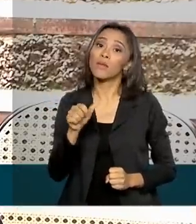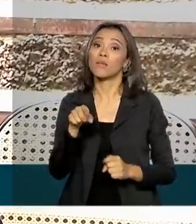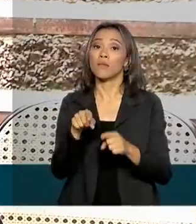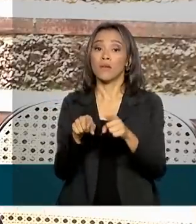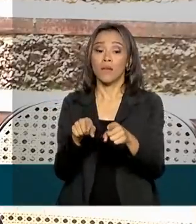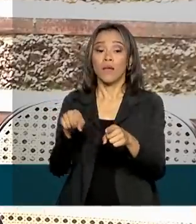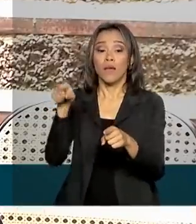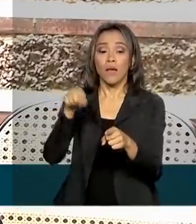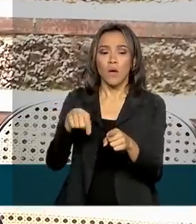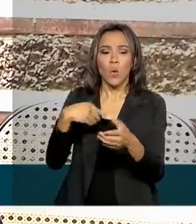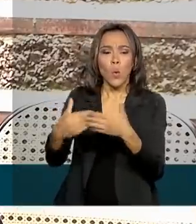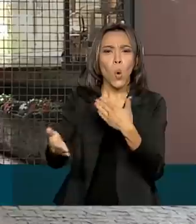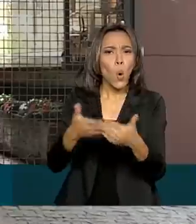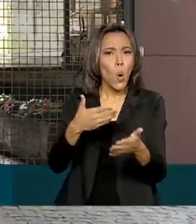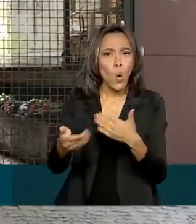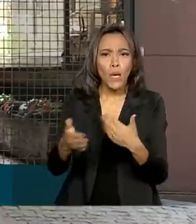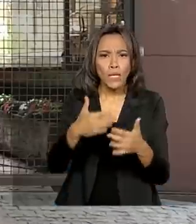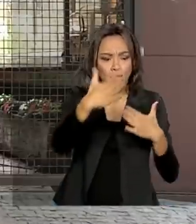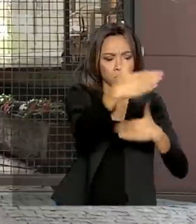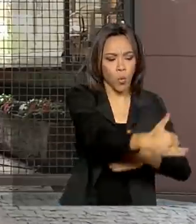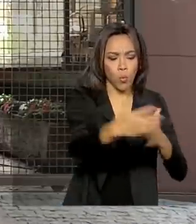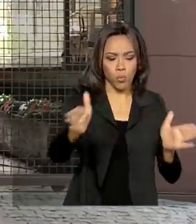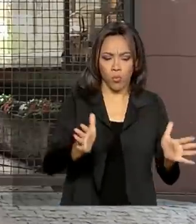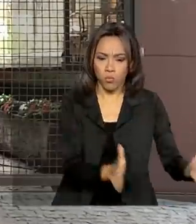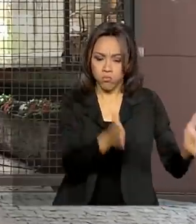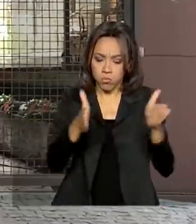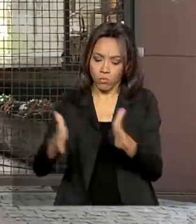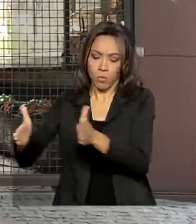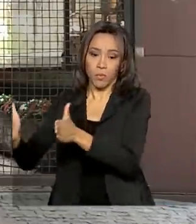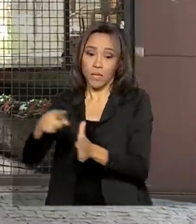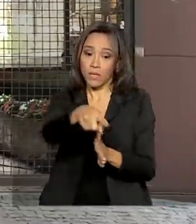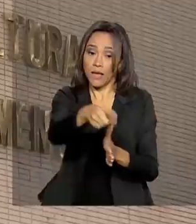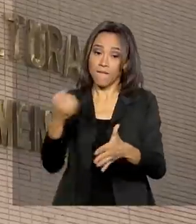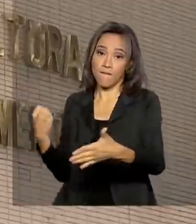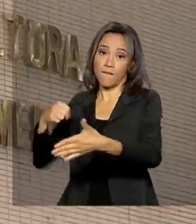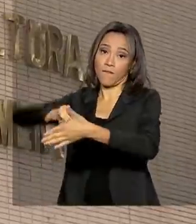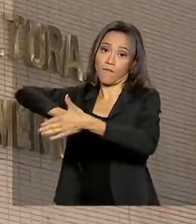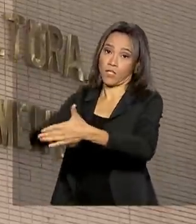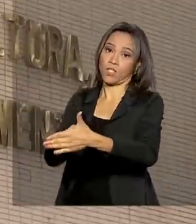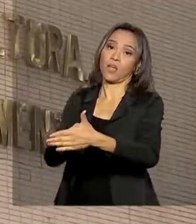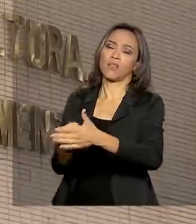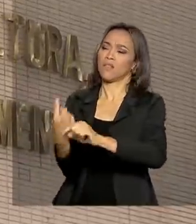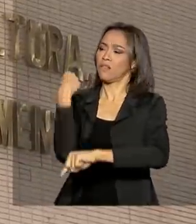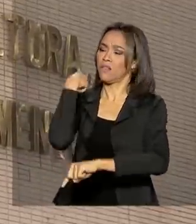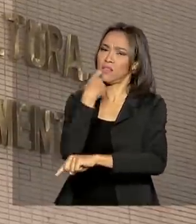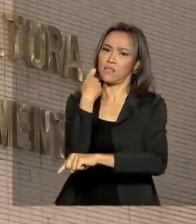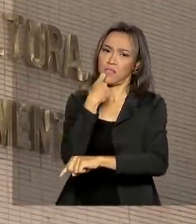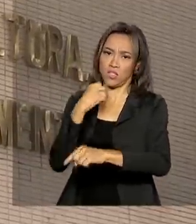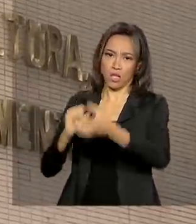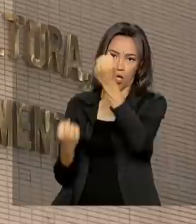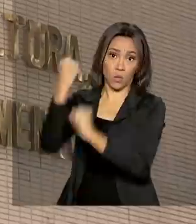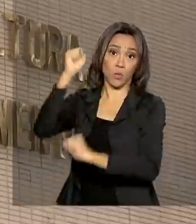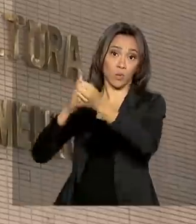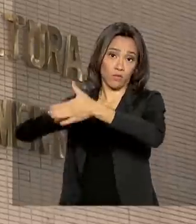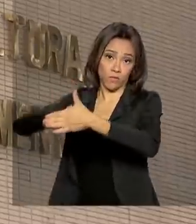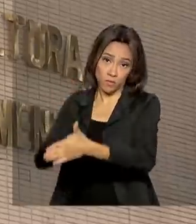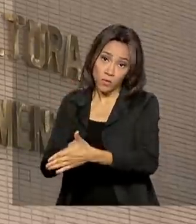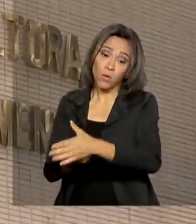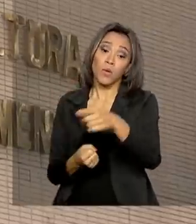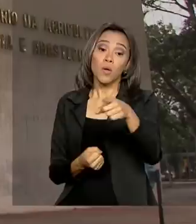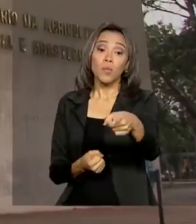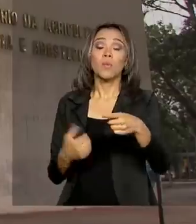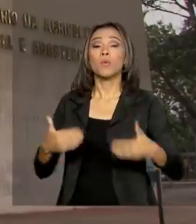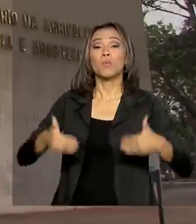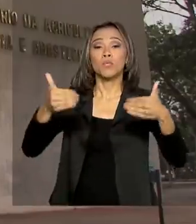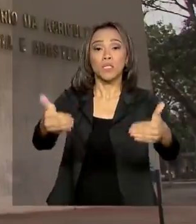que sejam os lotes. A cervejaria está fechada desde sexta. E nessa segunda, o Ministério da Agricultura mandou